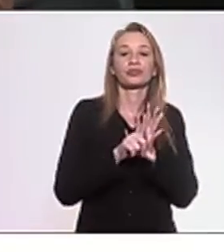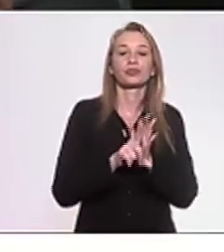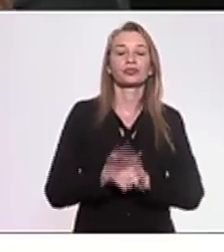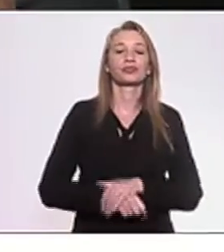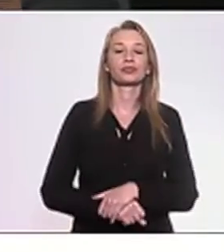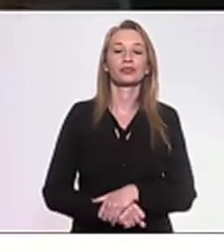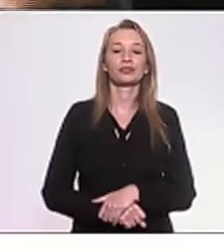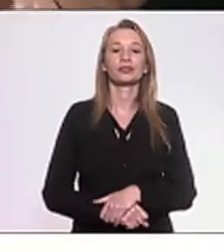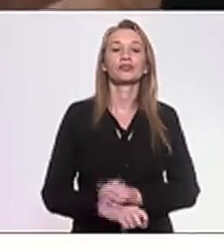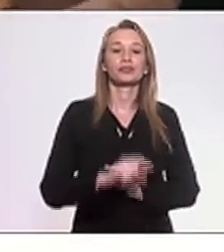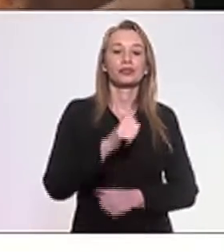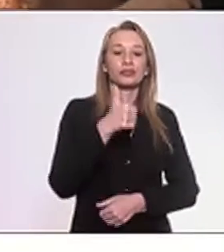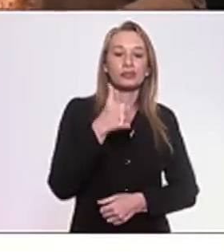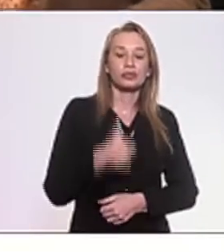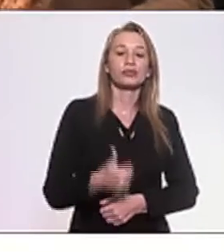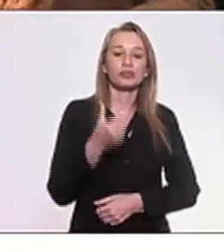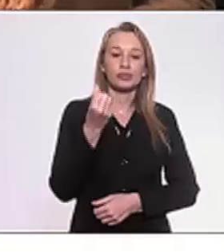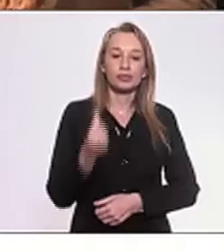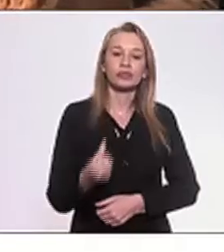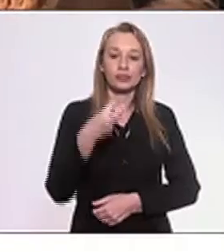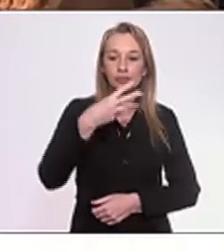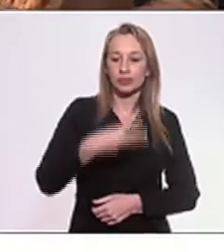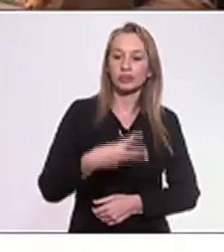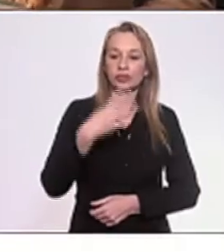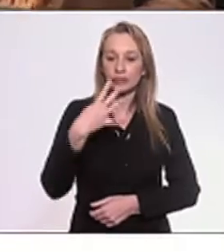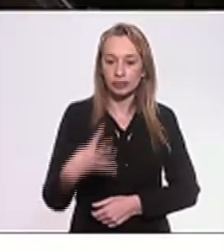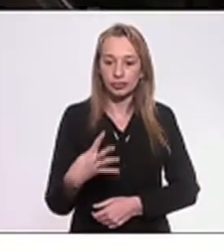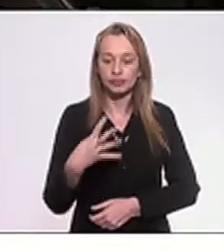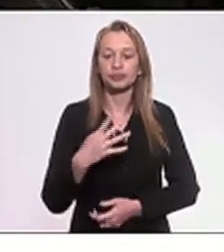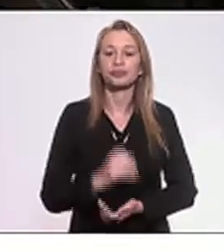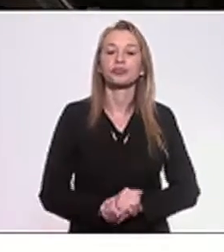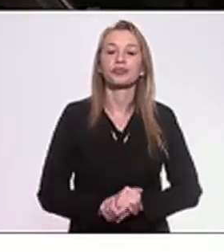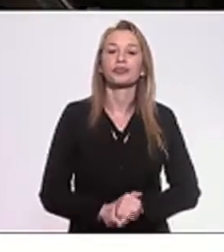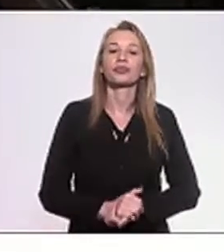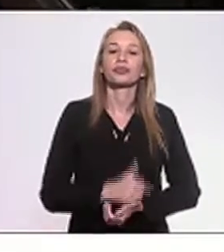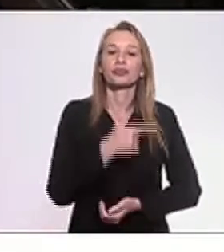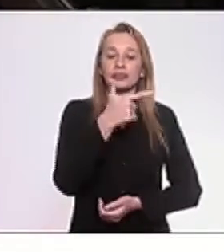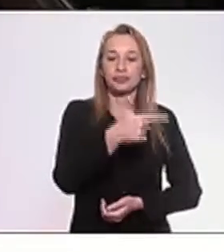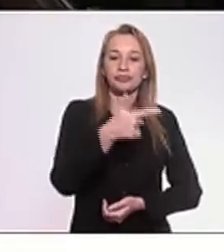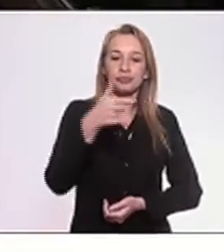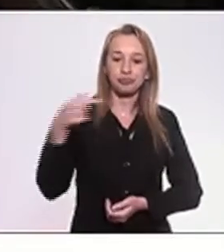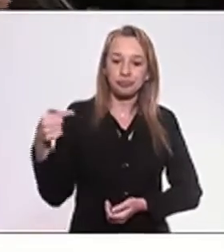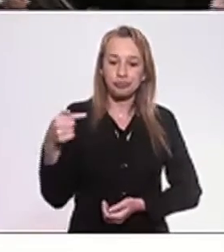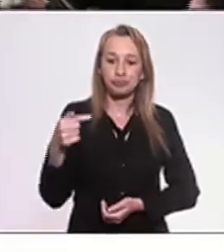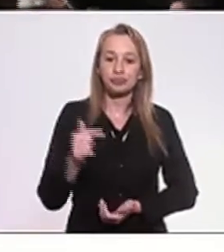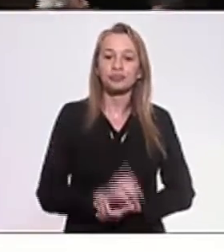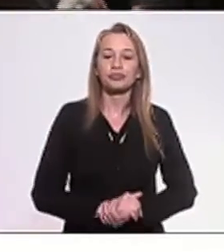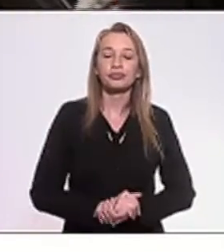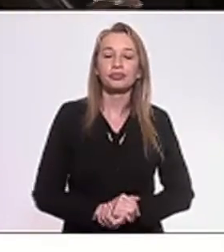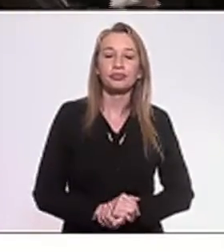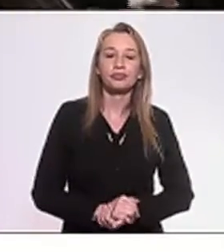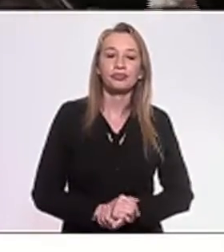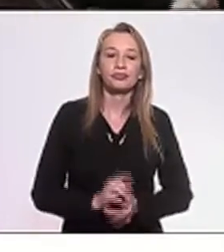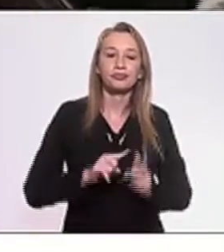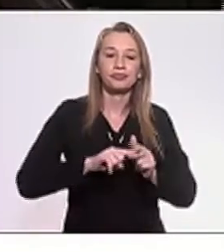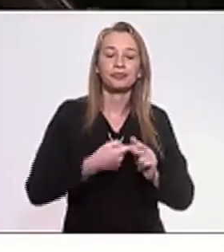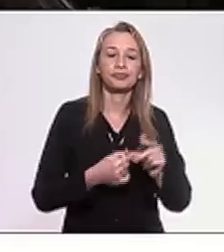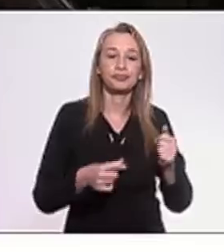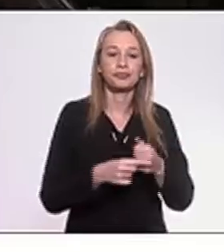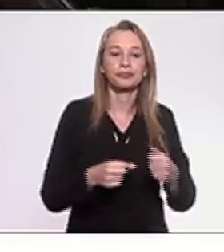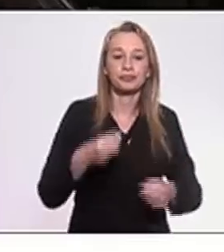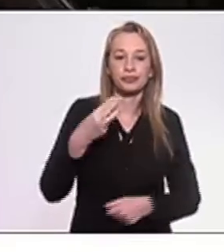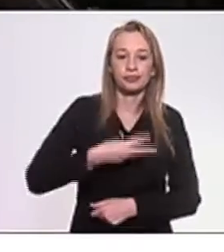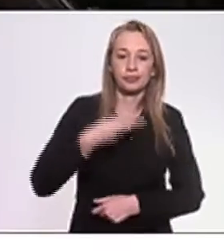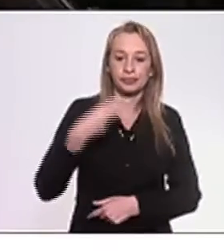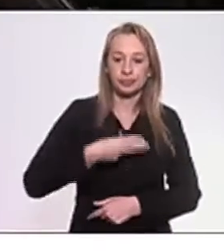lei 1634 de 2019 que altera o artigo